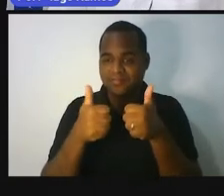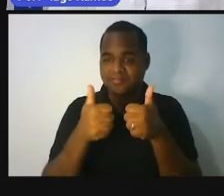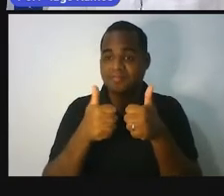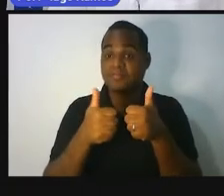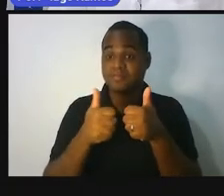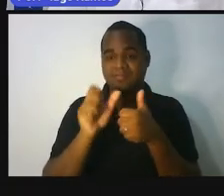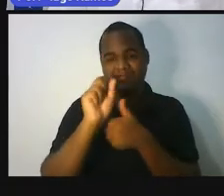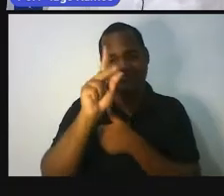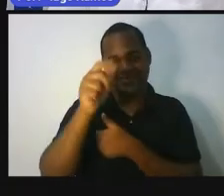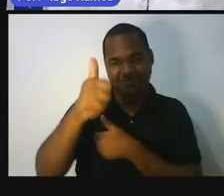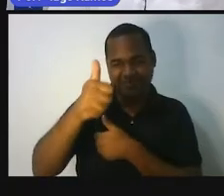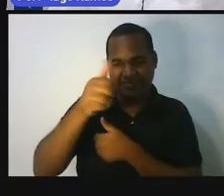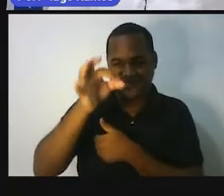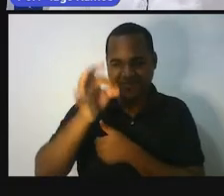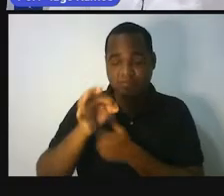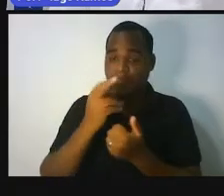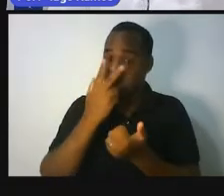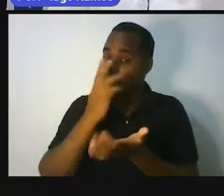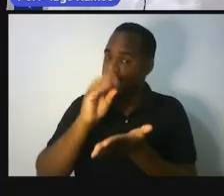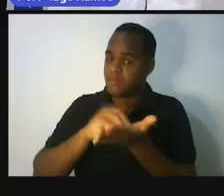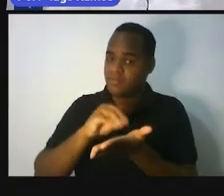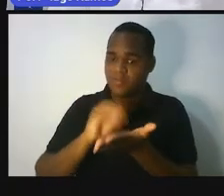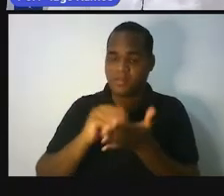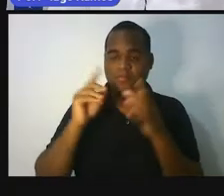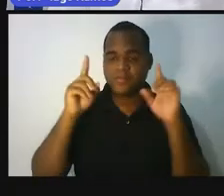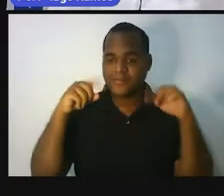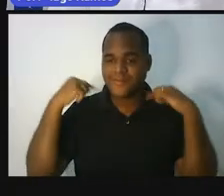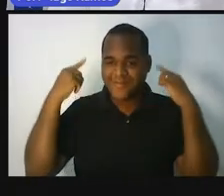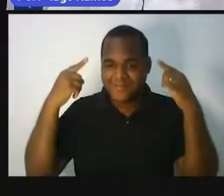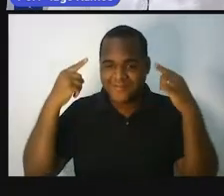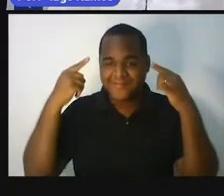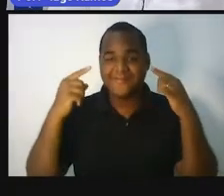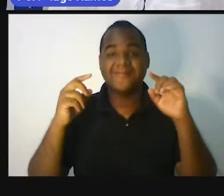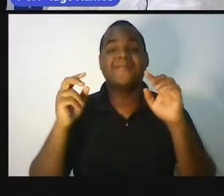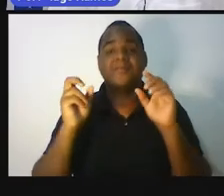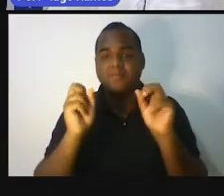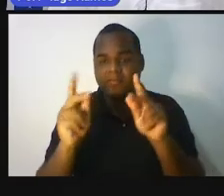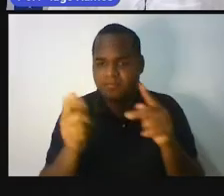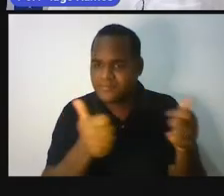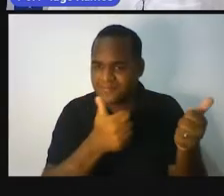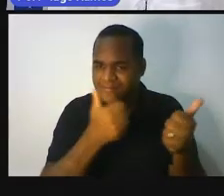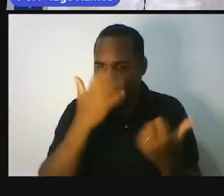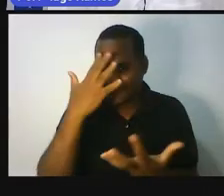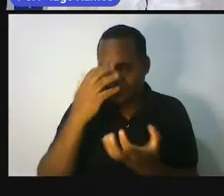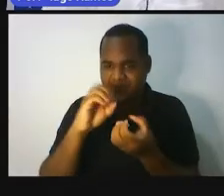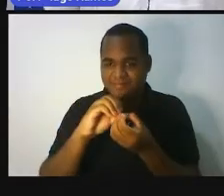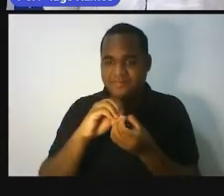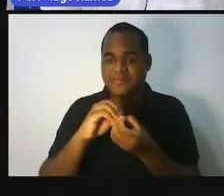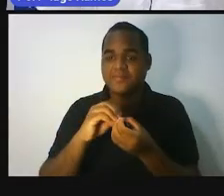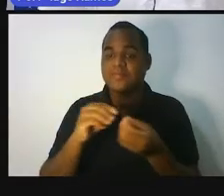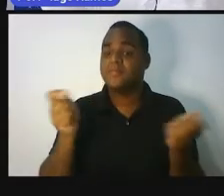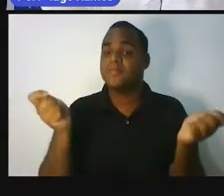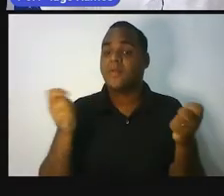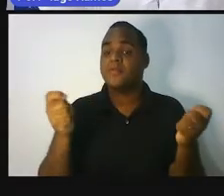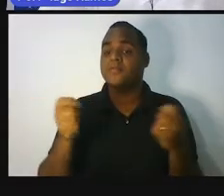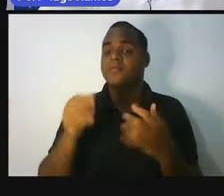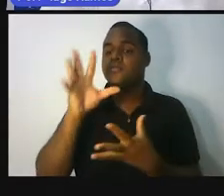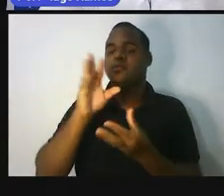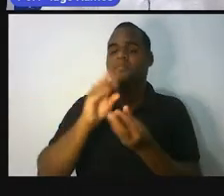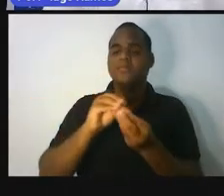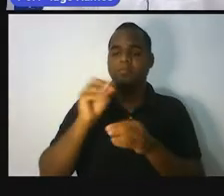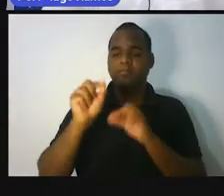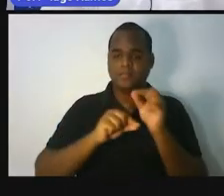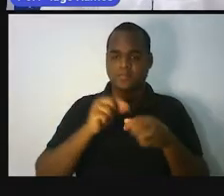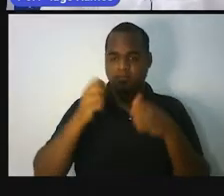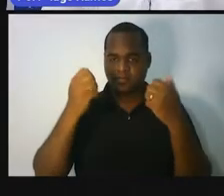Exato! Estava faltando uma ovelhinha. Deu pra sacar? Então, o que podemos concluir com base nessa